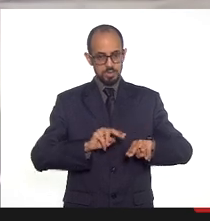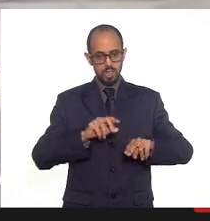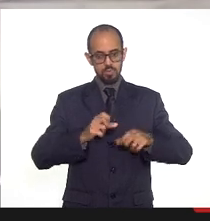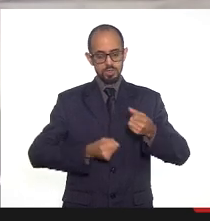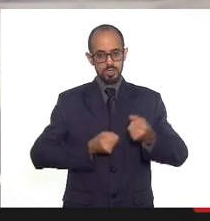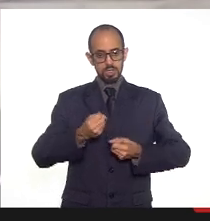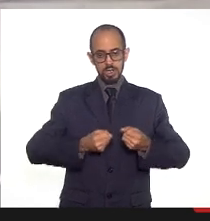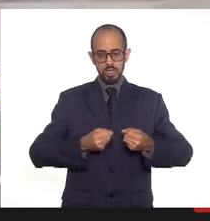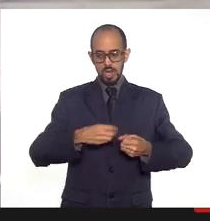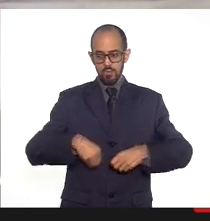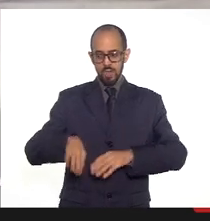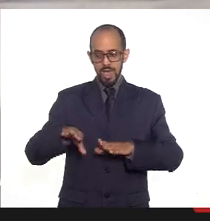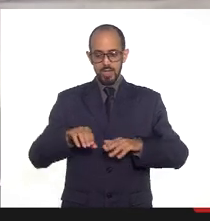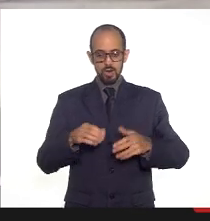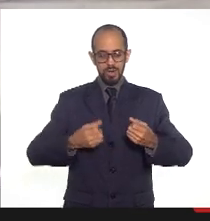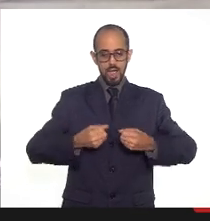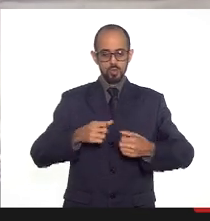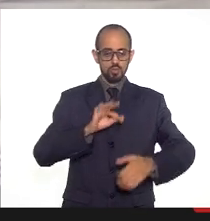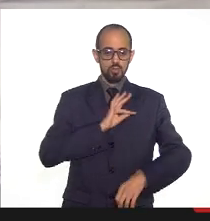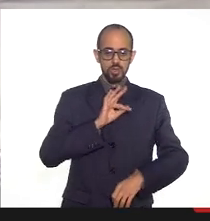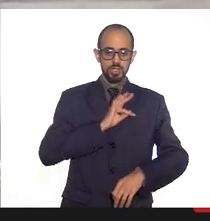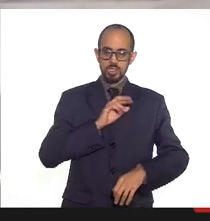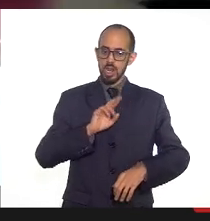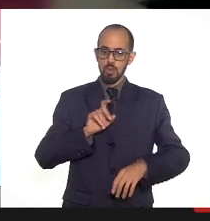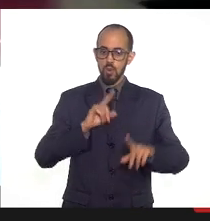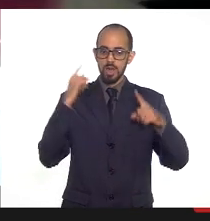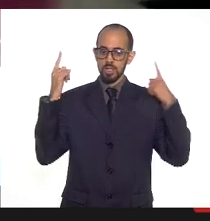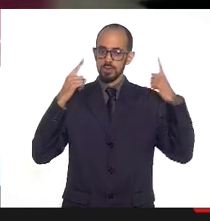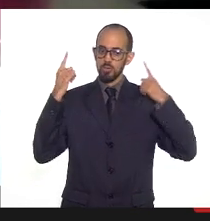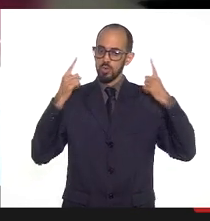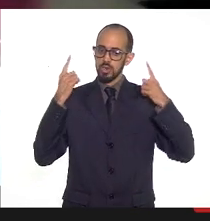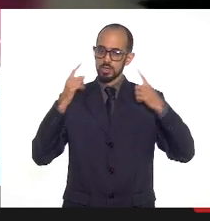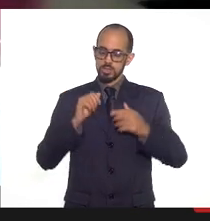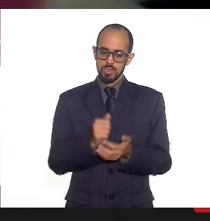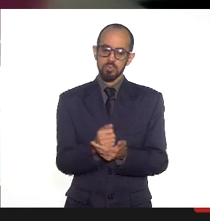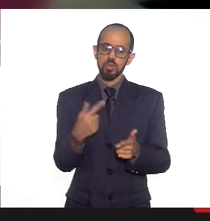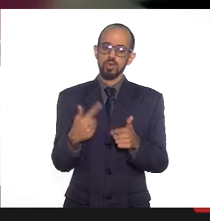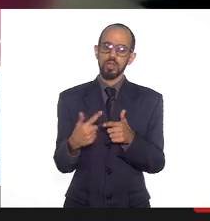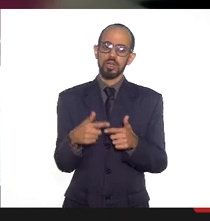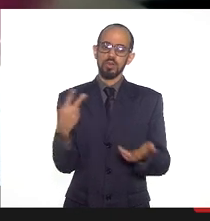CEAP, não nas ambulâncias. transporte... que eu transporto do transporte...